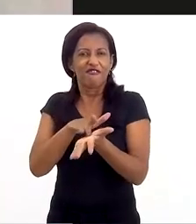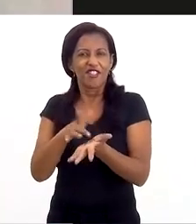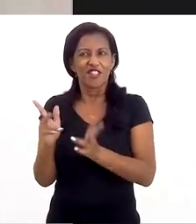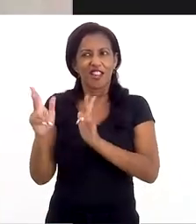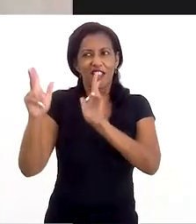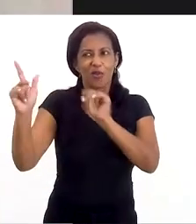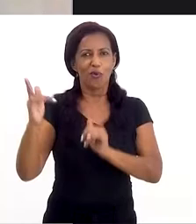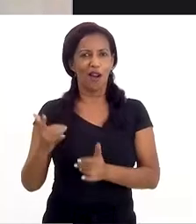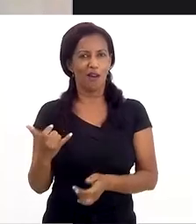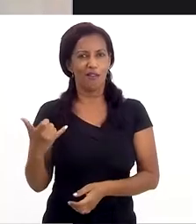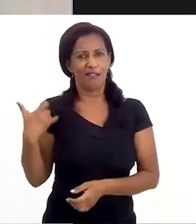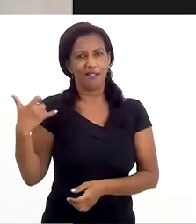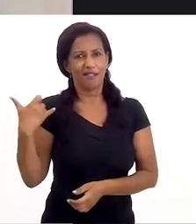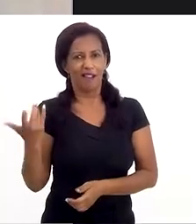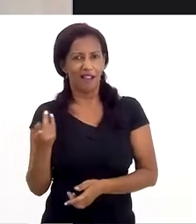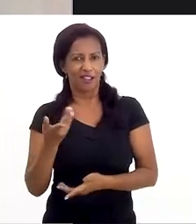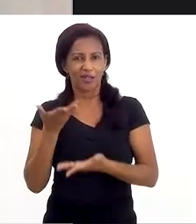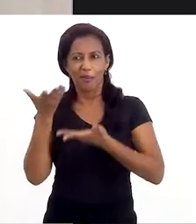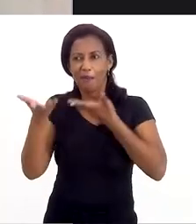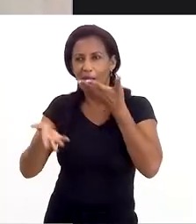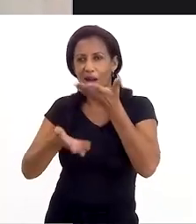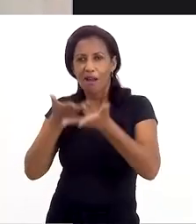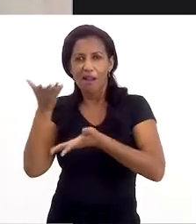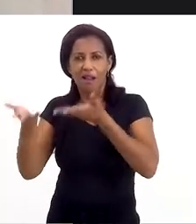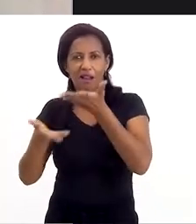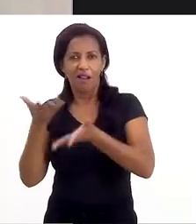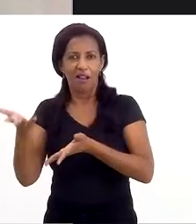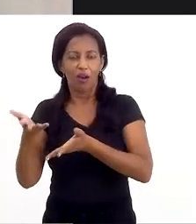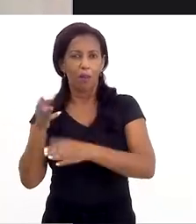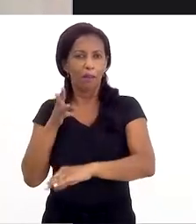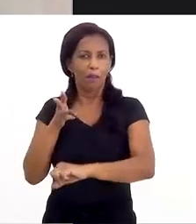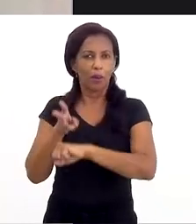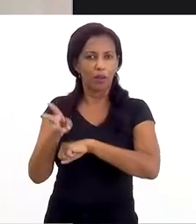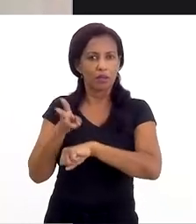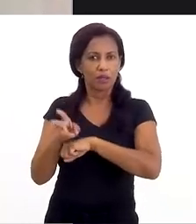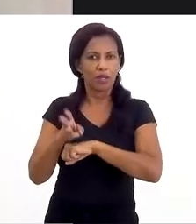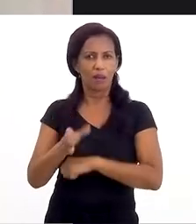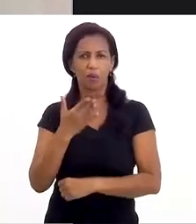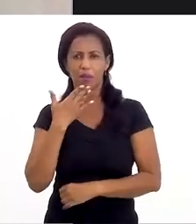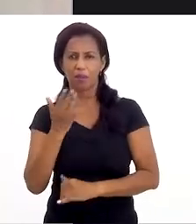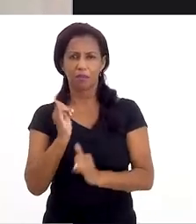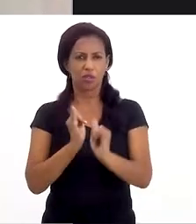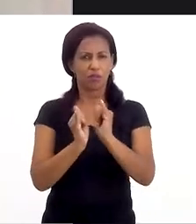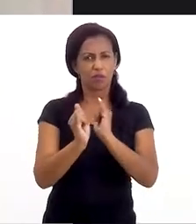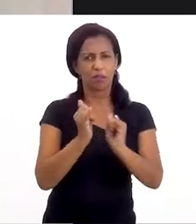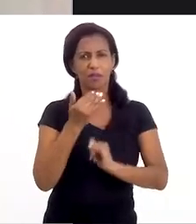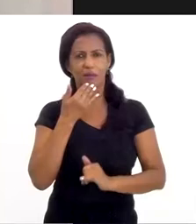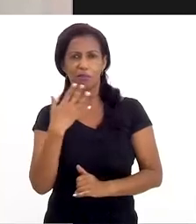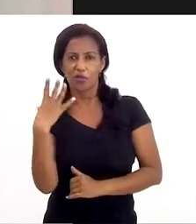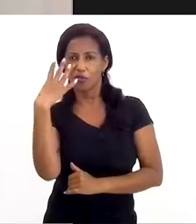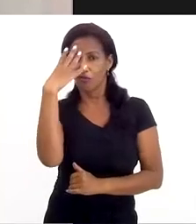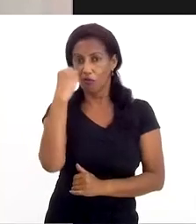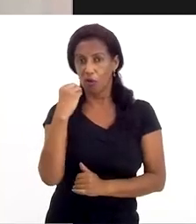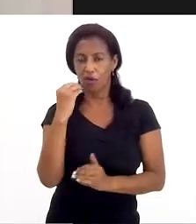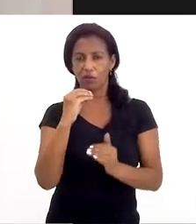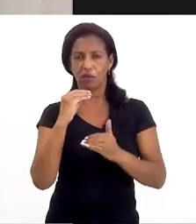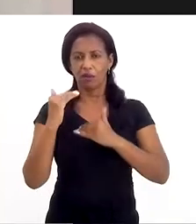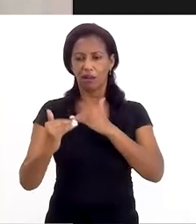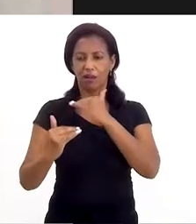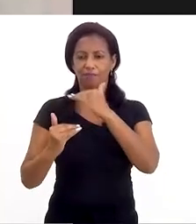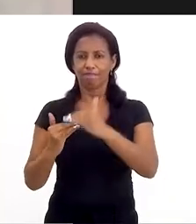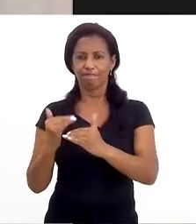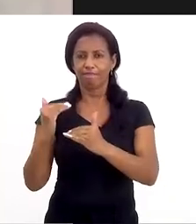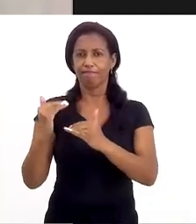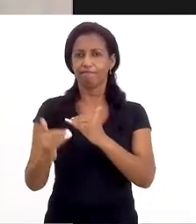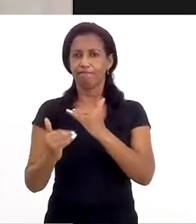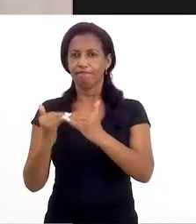adolescentes da mesma idade, e depois passam uma conversa para o WhatsApp e começam a pedir informações, pedir uma foto, e isso, né,